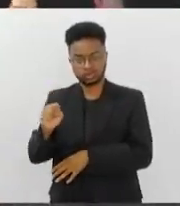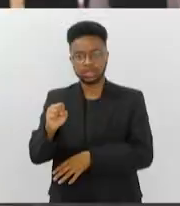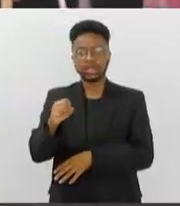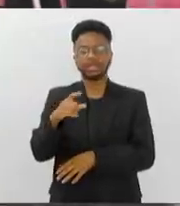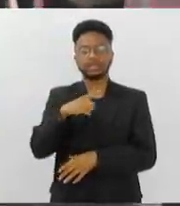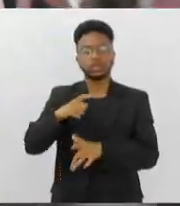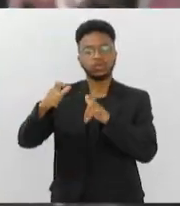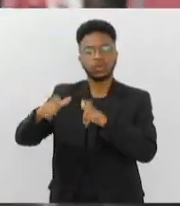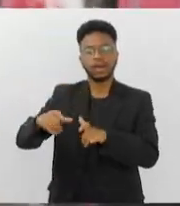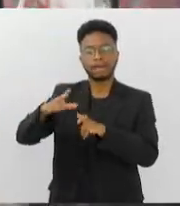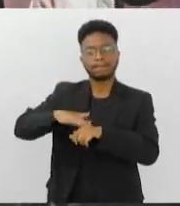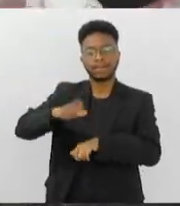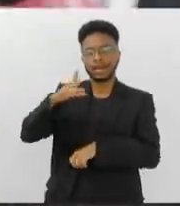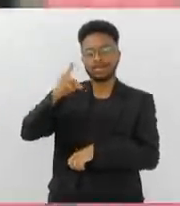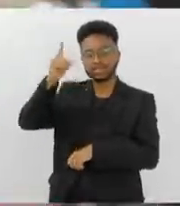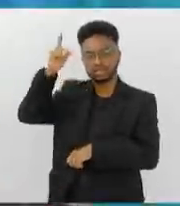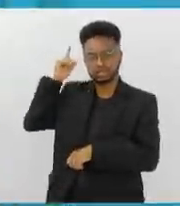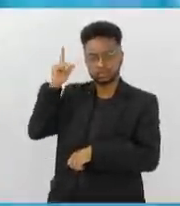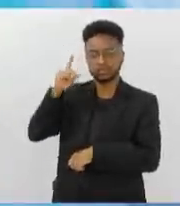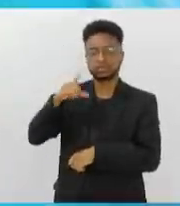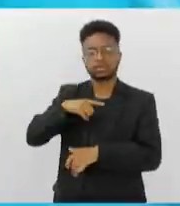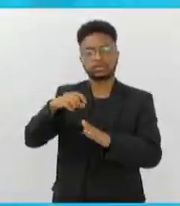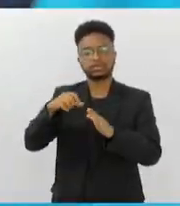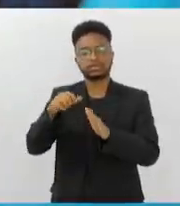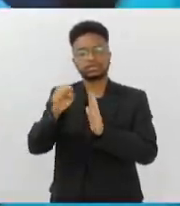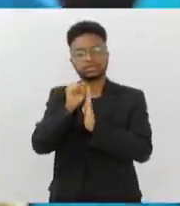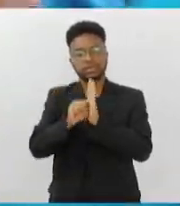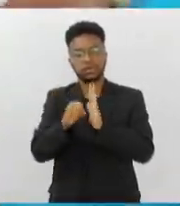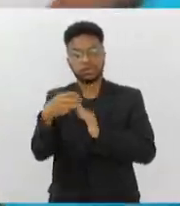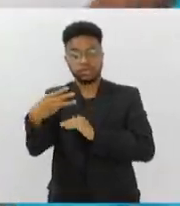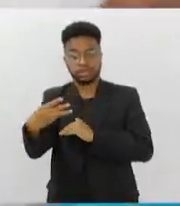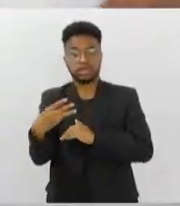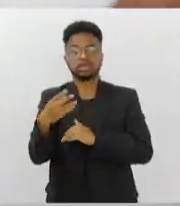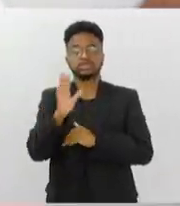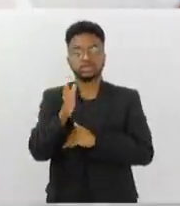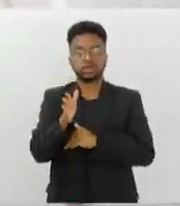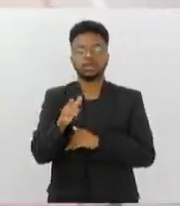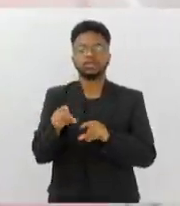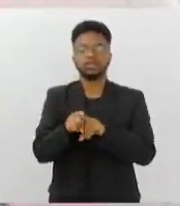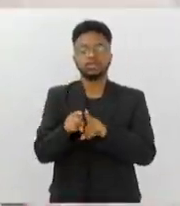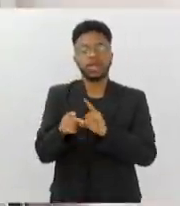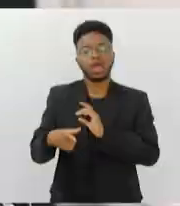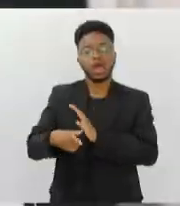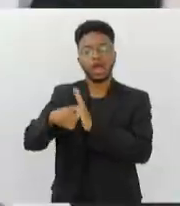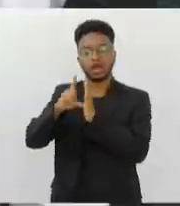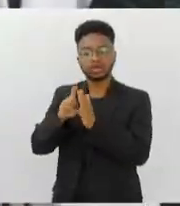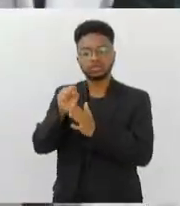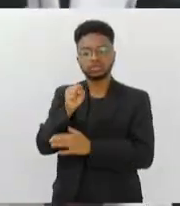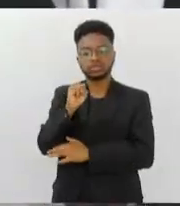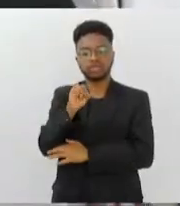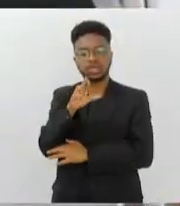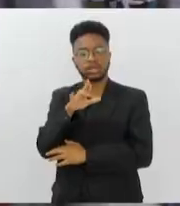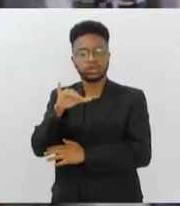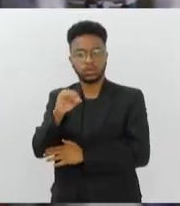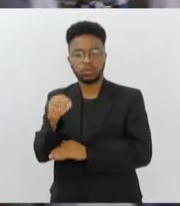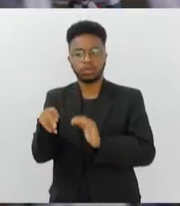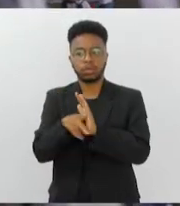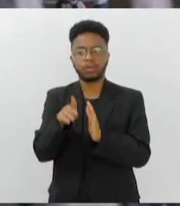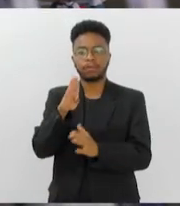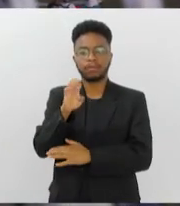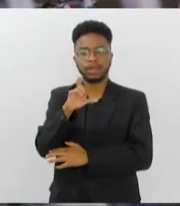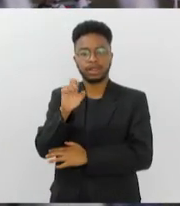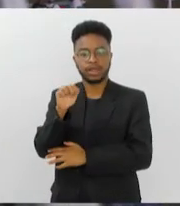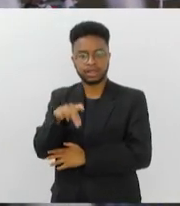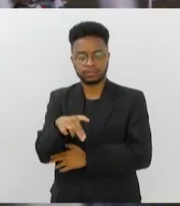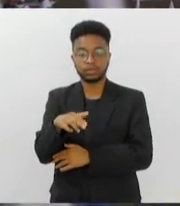antigo do país, de mais de três séculos de existência, anterior até mesmo ao famoso sírio de Belém do Pará. O último dia